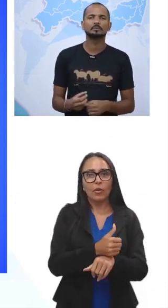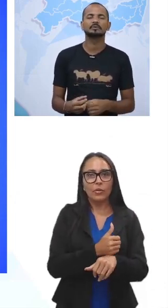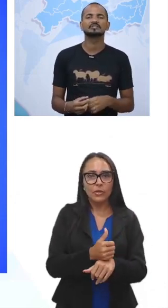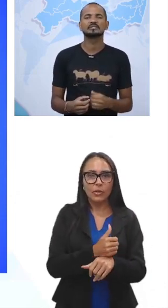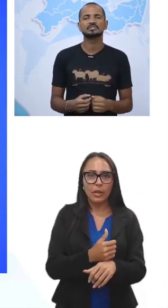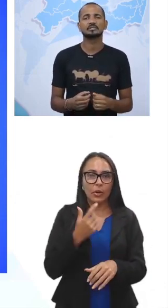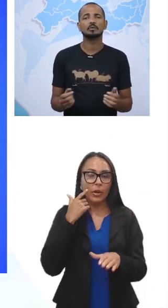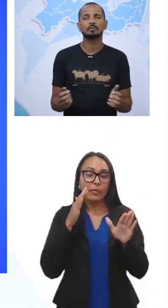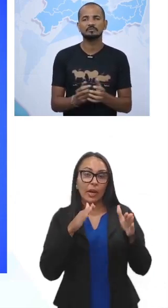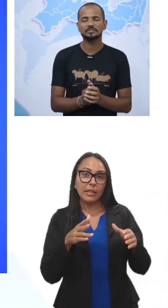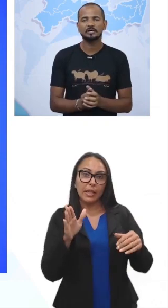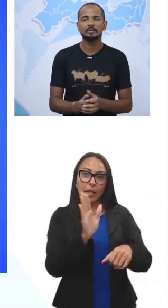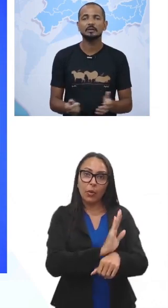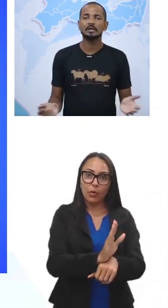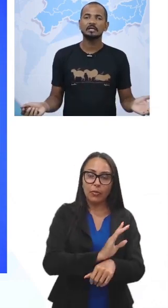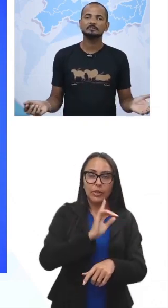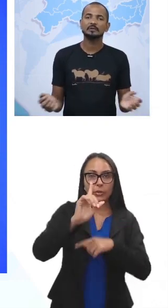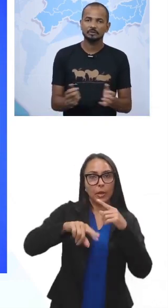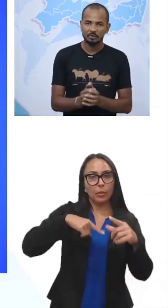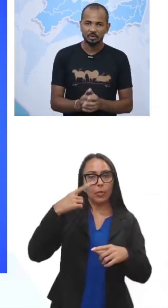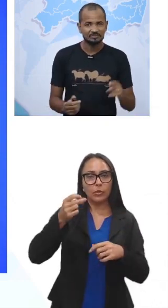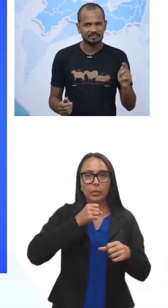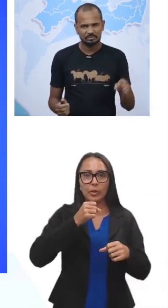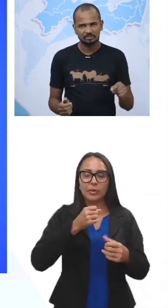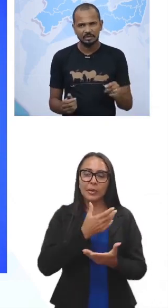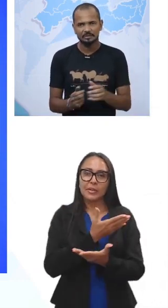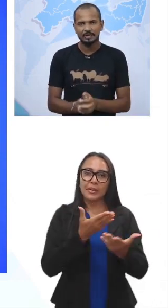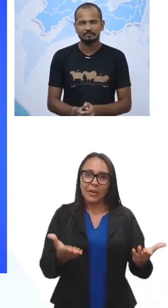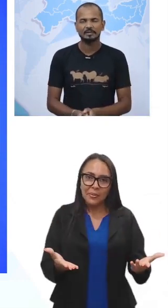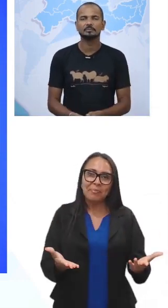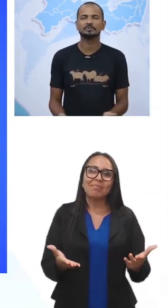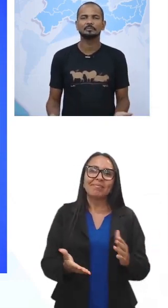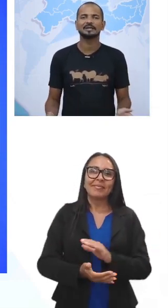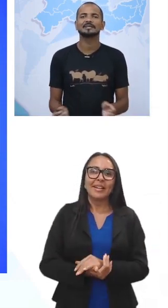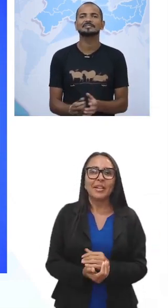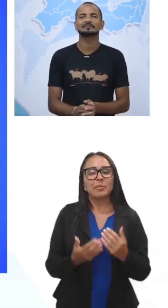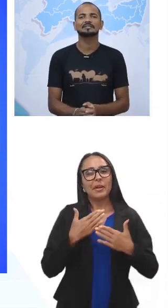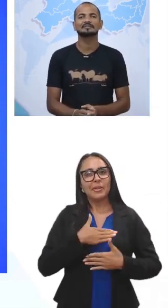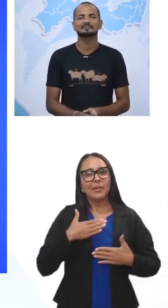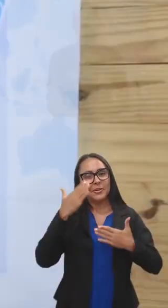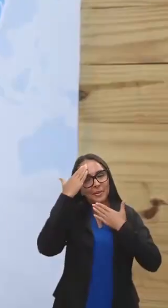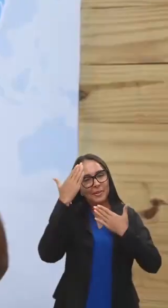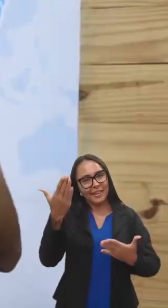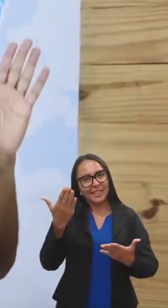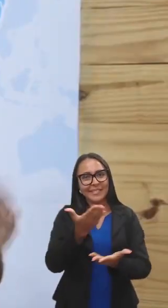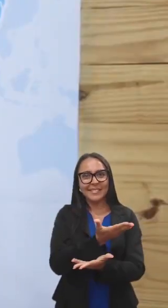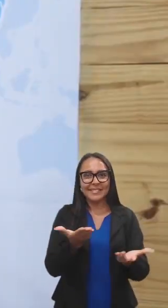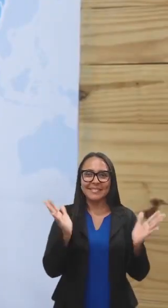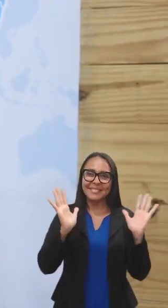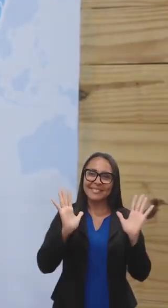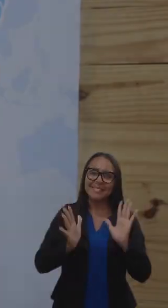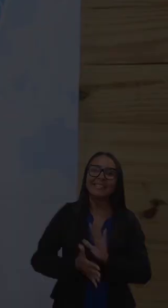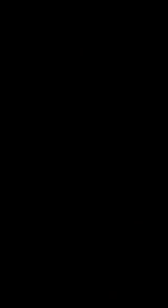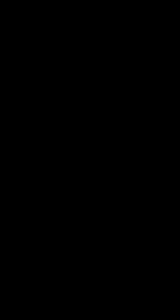vídeo, depois, extra, com um profissional, espero que gostem, vai estar tudo lá no Ava, muito obrigado, e tchau.